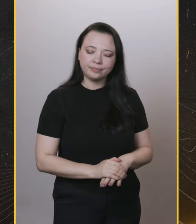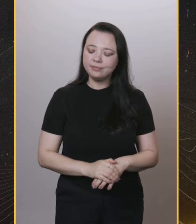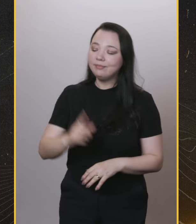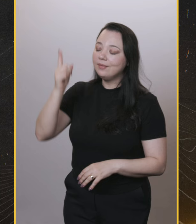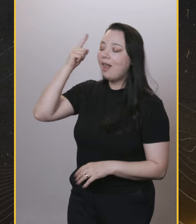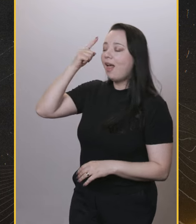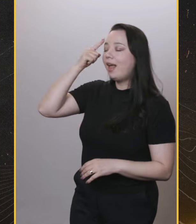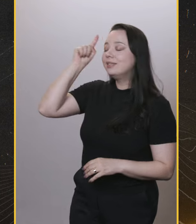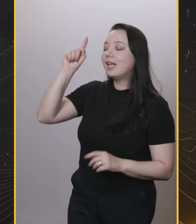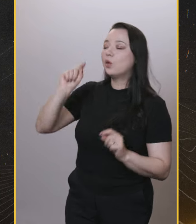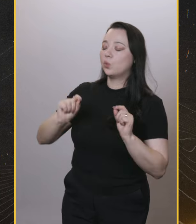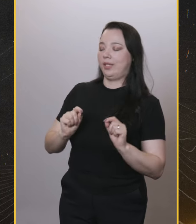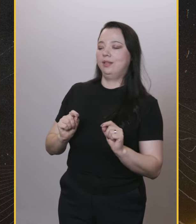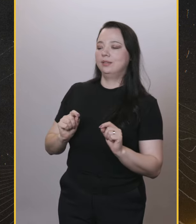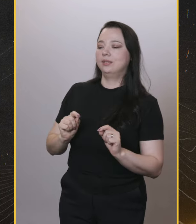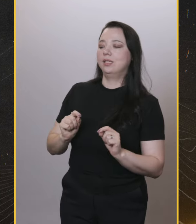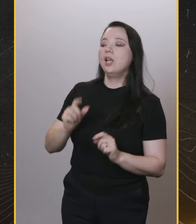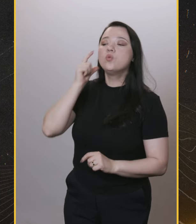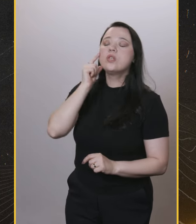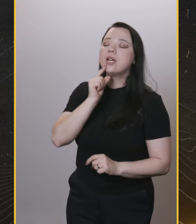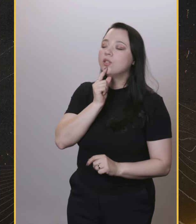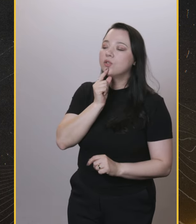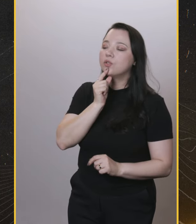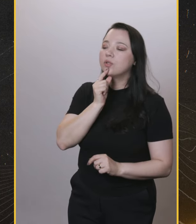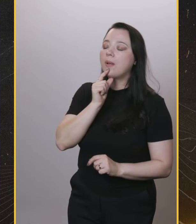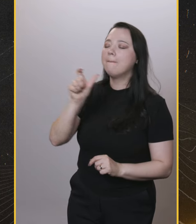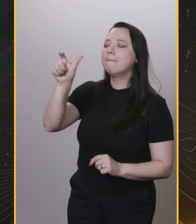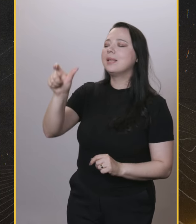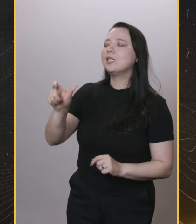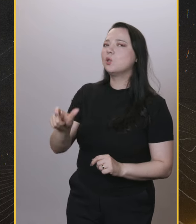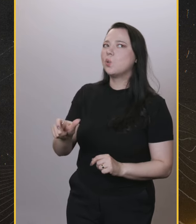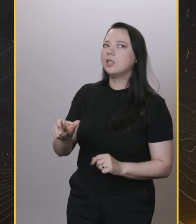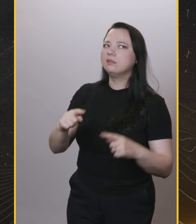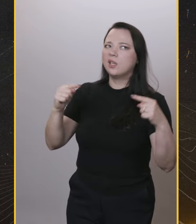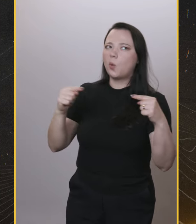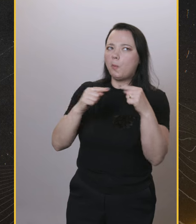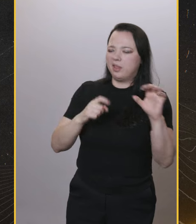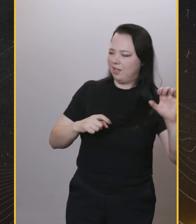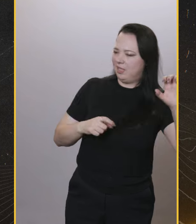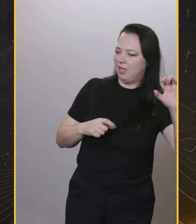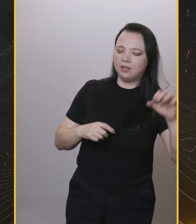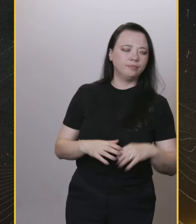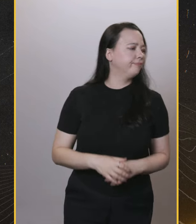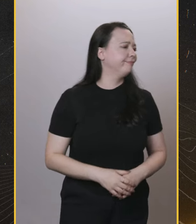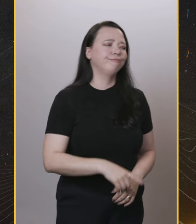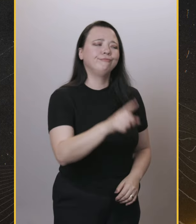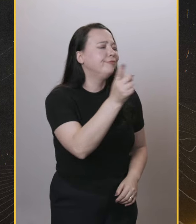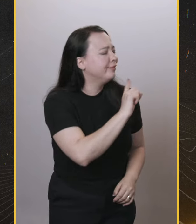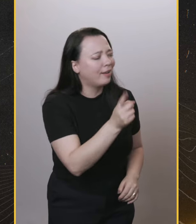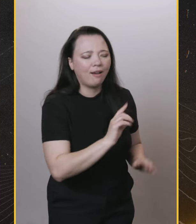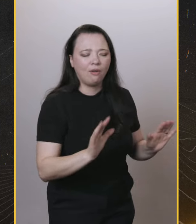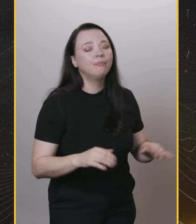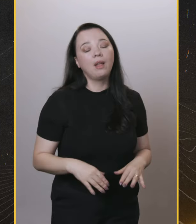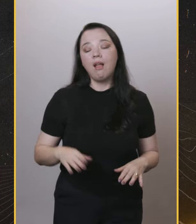Olha, não me parece... Eu sei que o entrevistado sou eu, mas nós estamos batendo um papo. Olha, eu acho estranho a ideia de um Ricardo Nunes